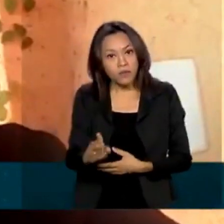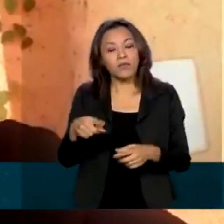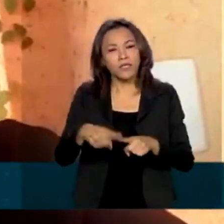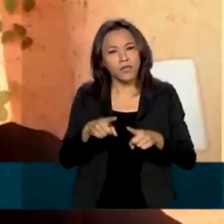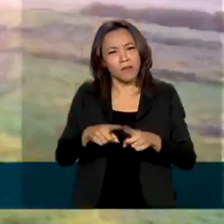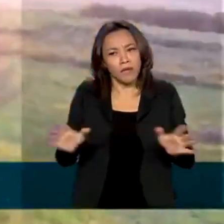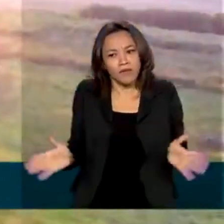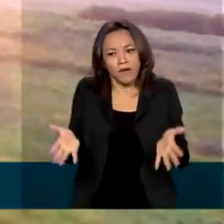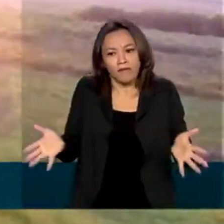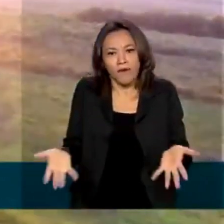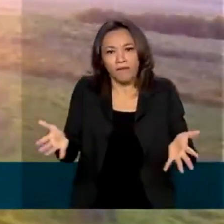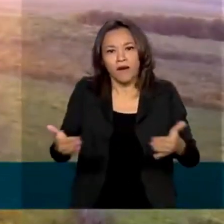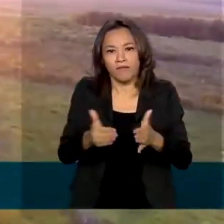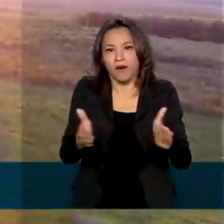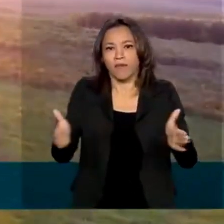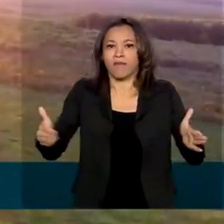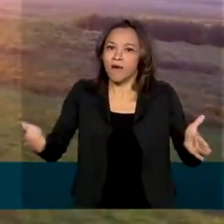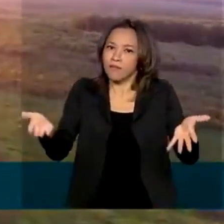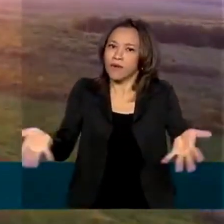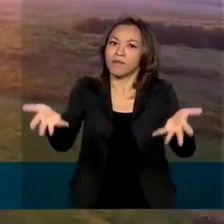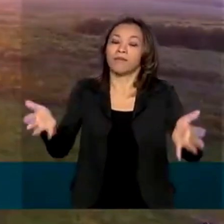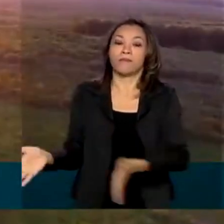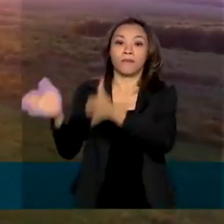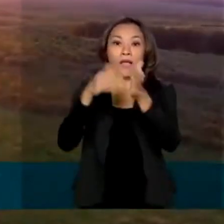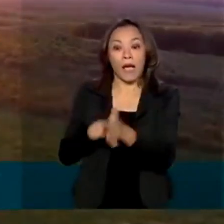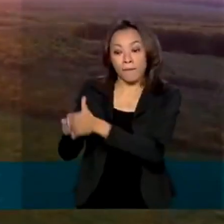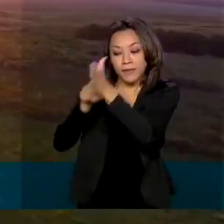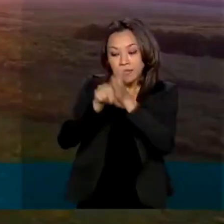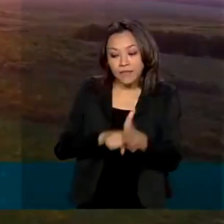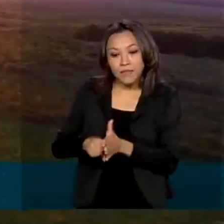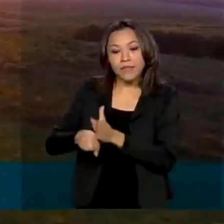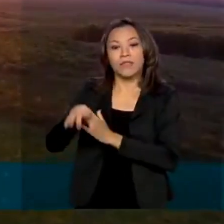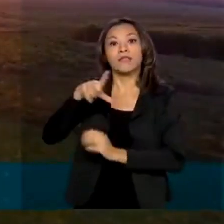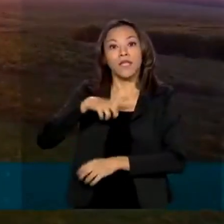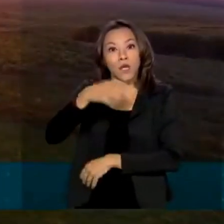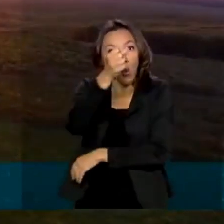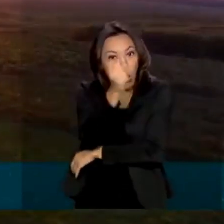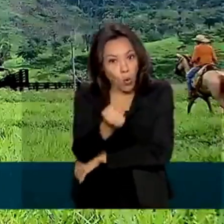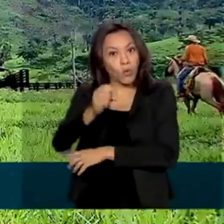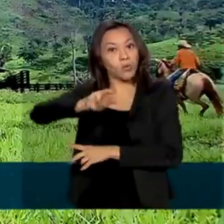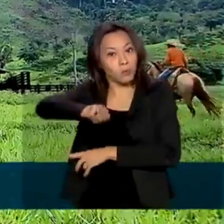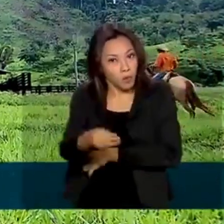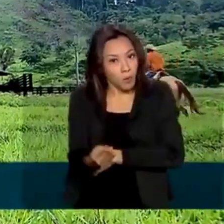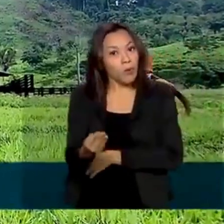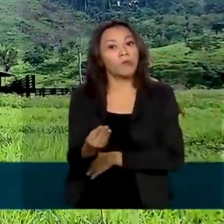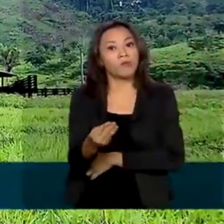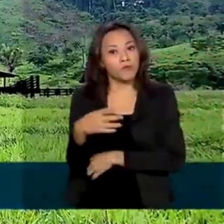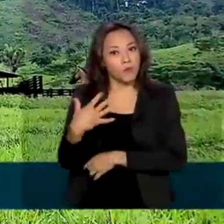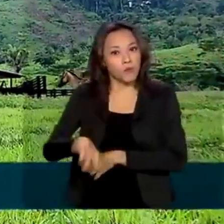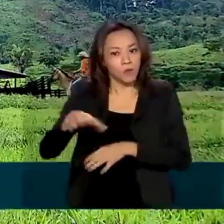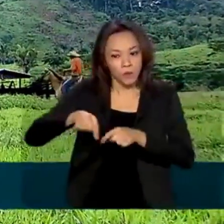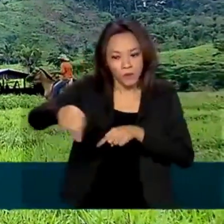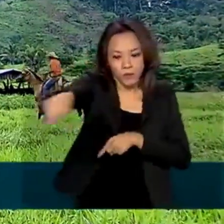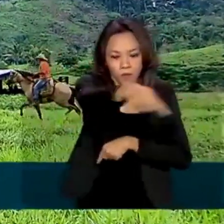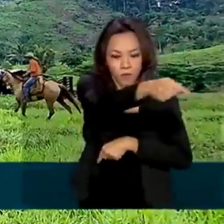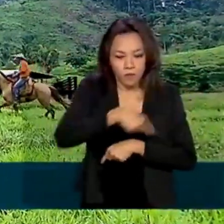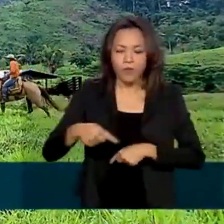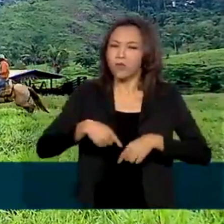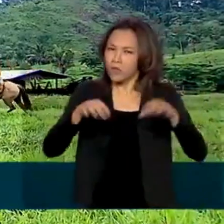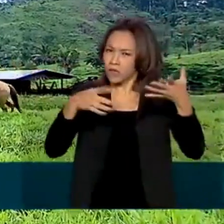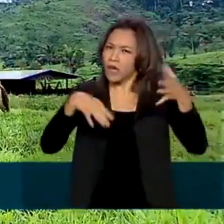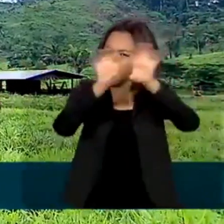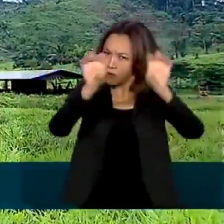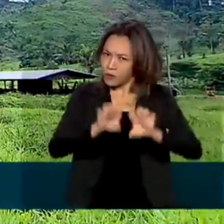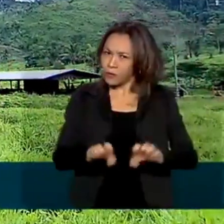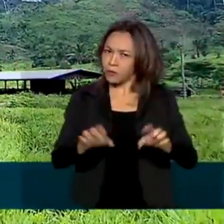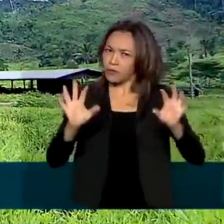sobre novas áreas. A pesquisa também apontou que há 8 milhões de hectares com infraestrutura adequada que podem começar a intensificar o